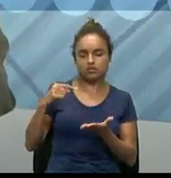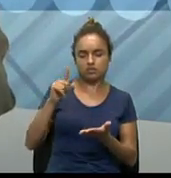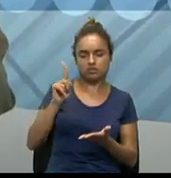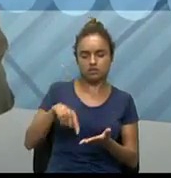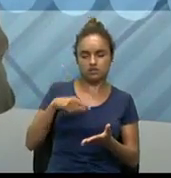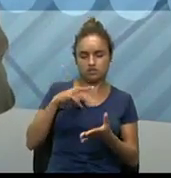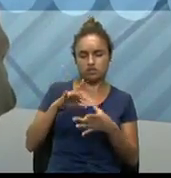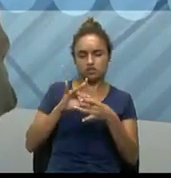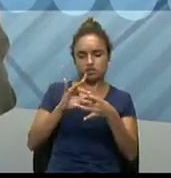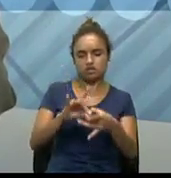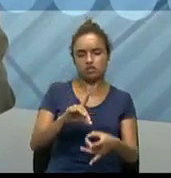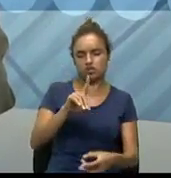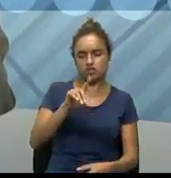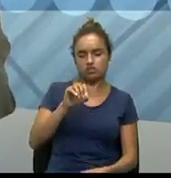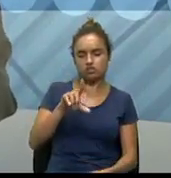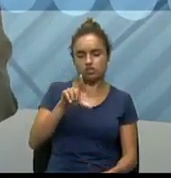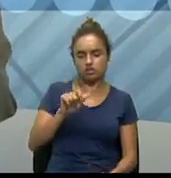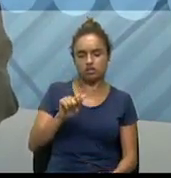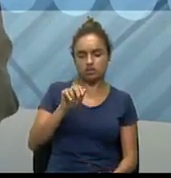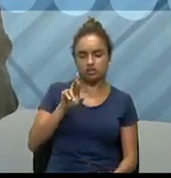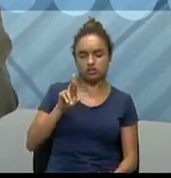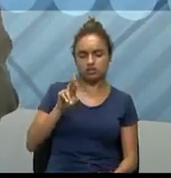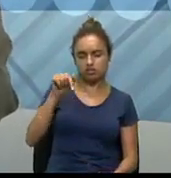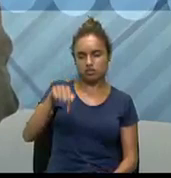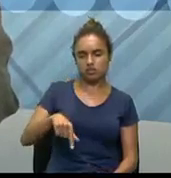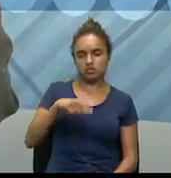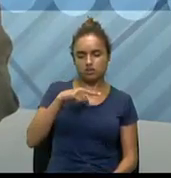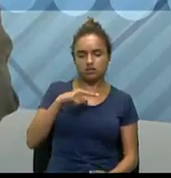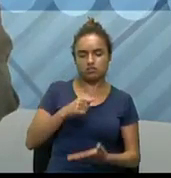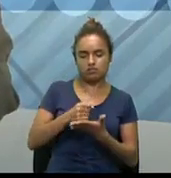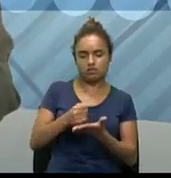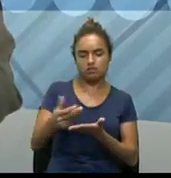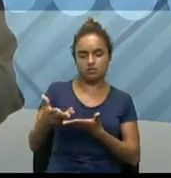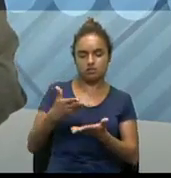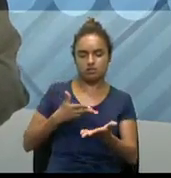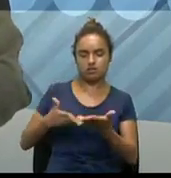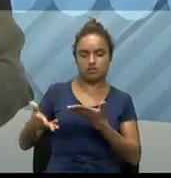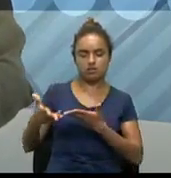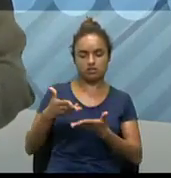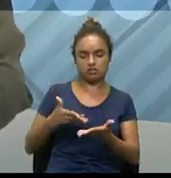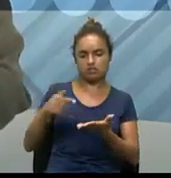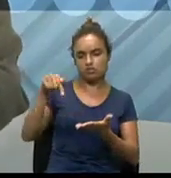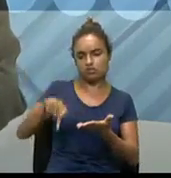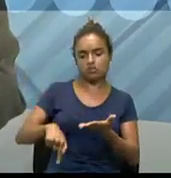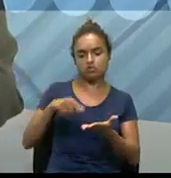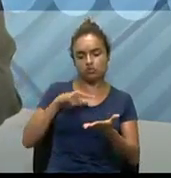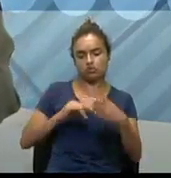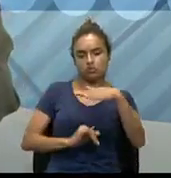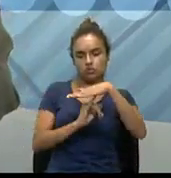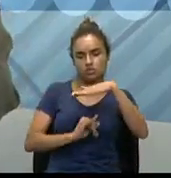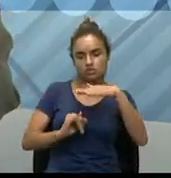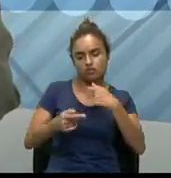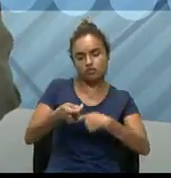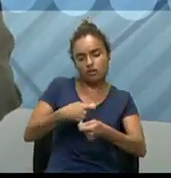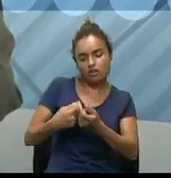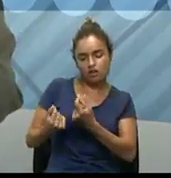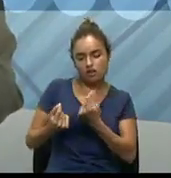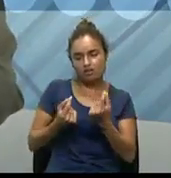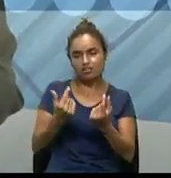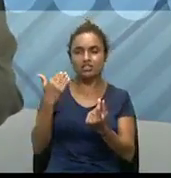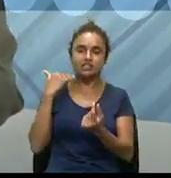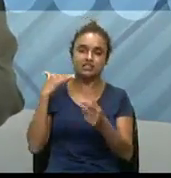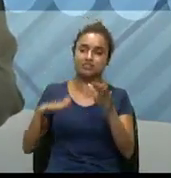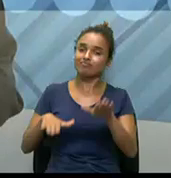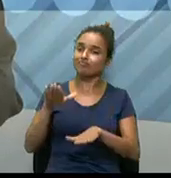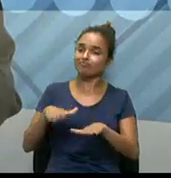todas elas dependem das instituições financeiras e do governo e muitas vezes, então,